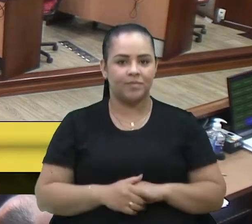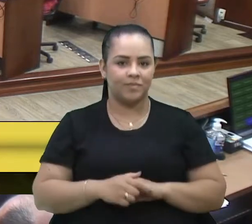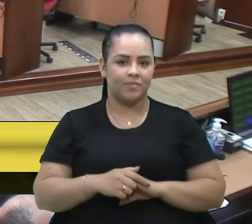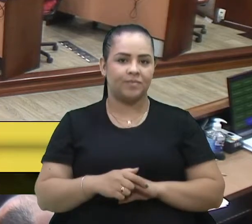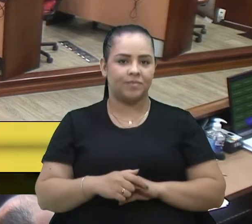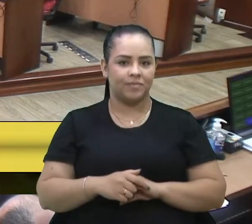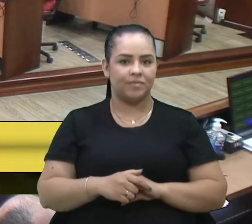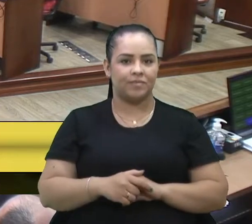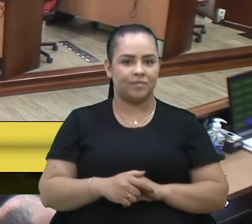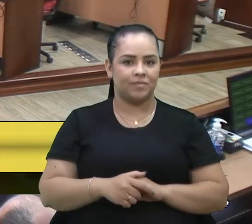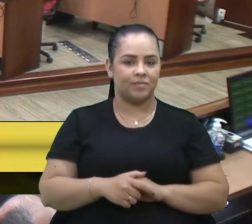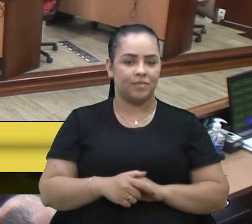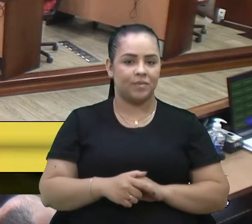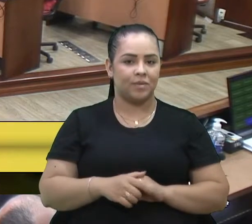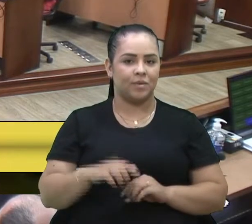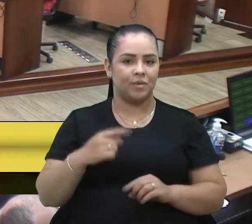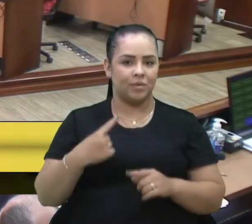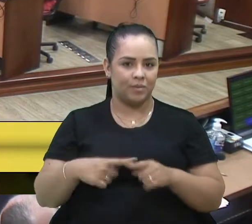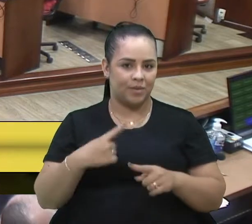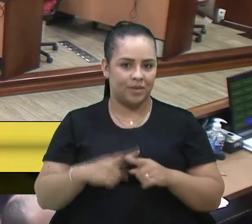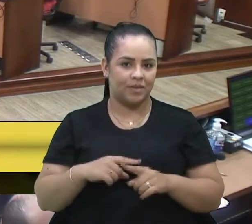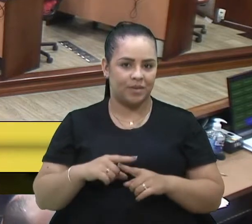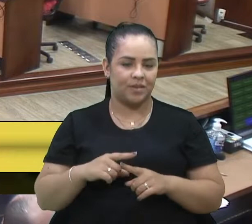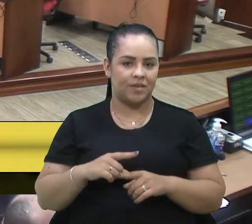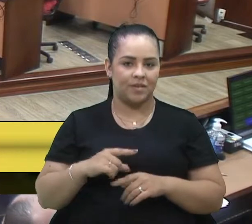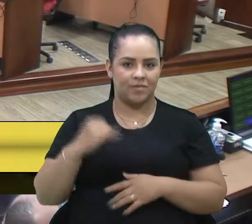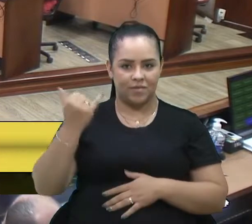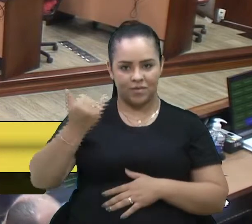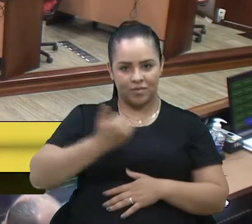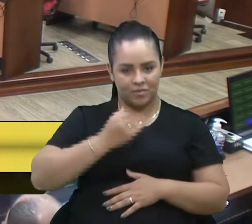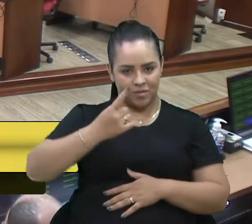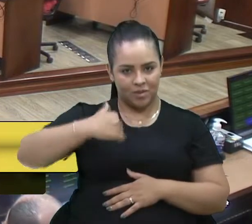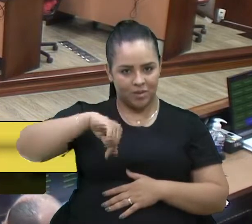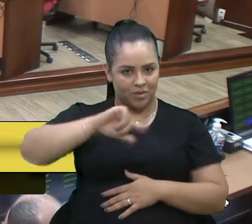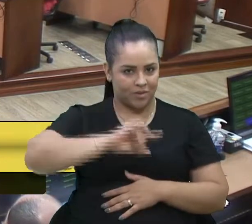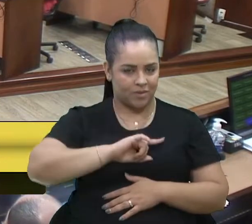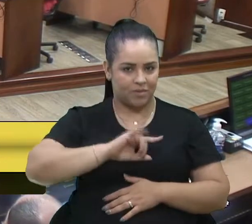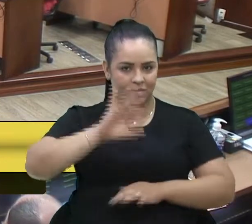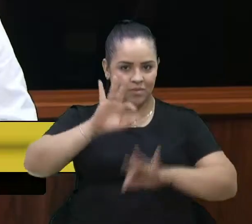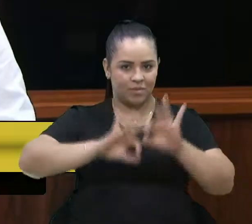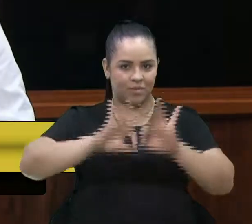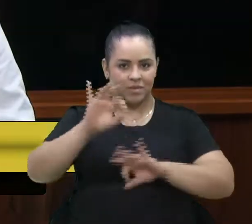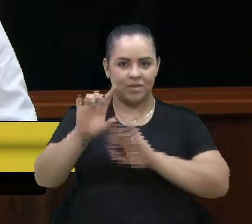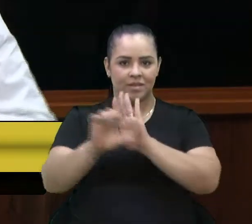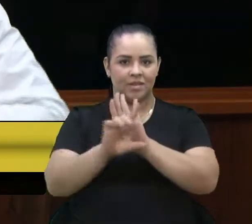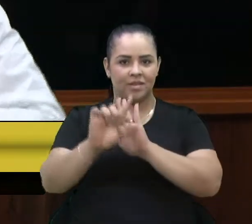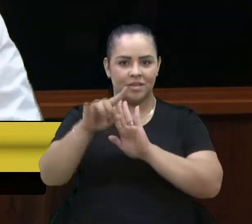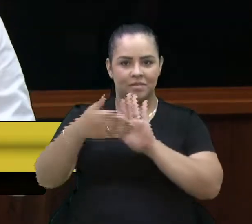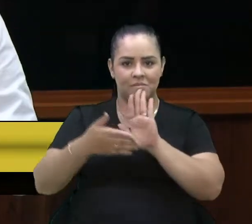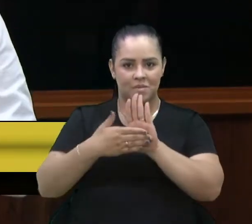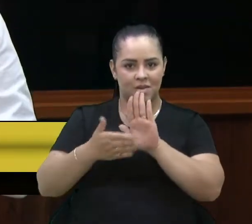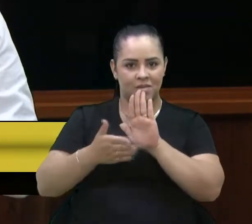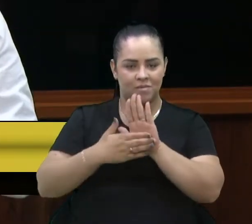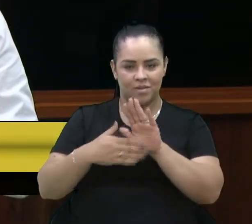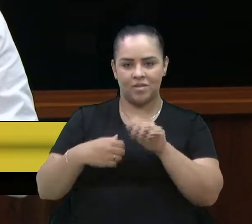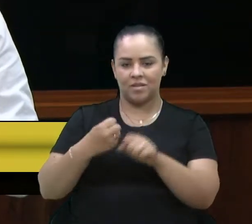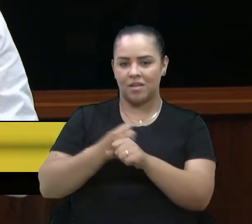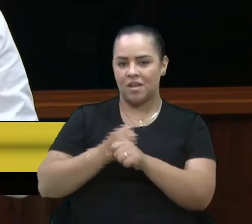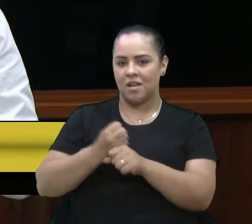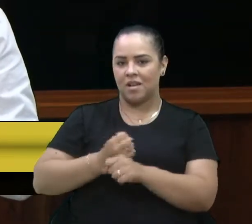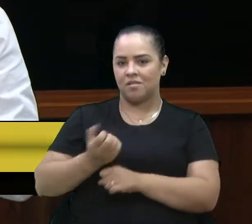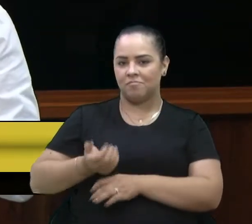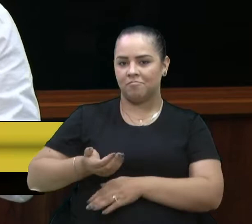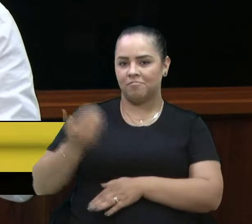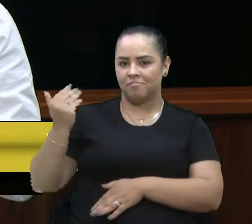por nos atentar com esse projeto de lei, que é uma pauta dessa Casa de inúmeras legislaturas,